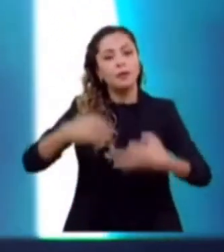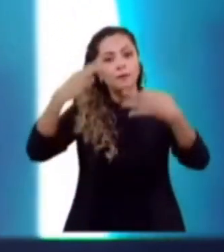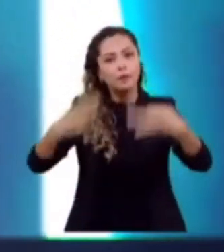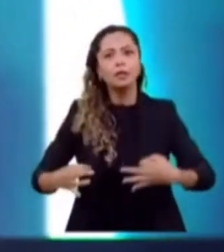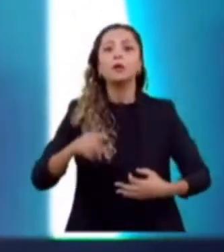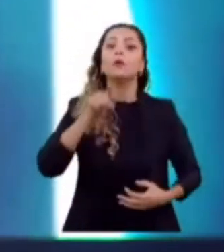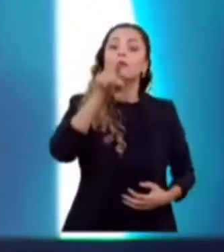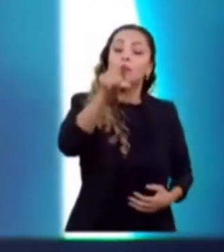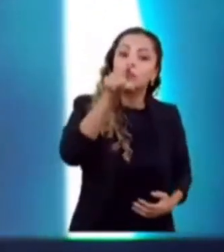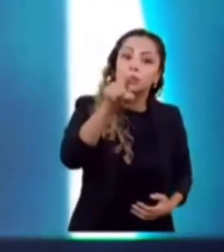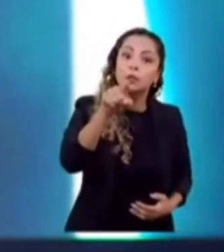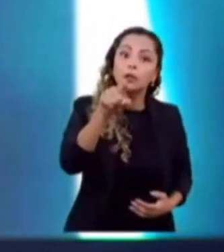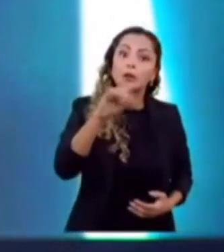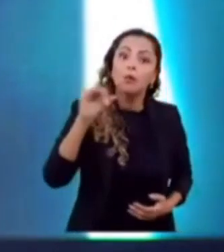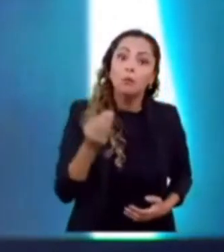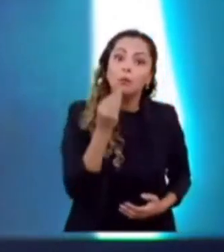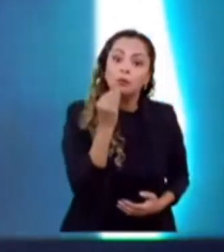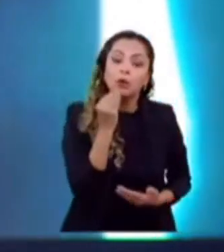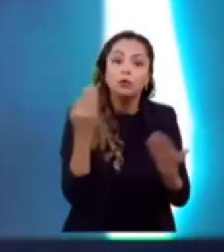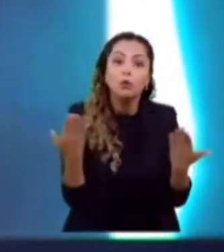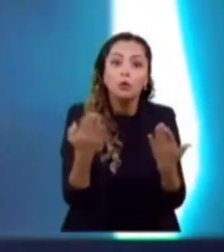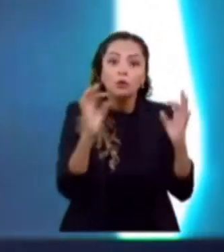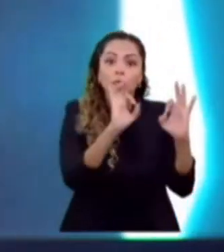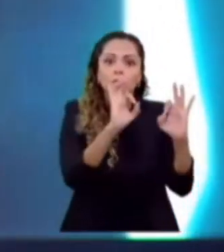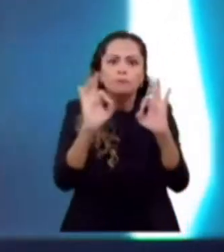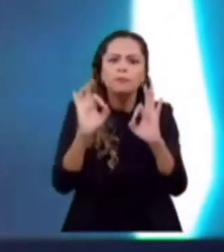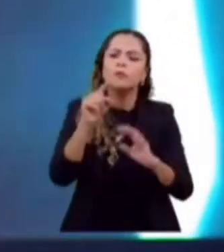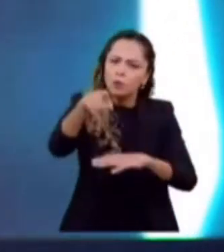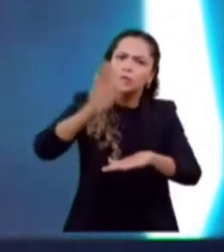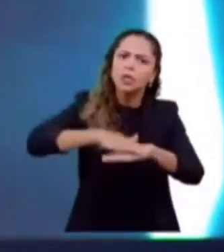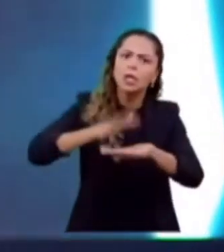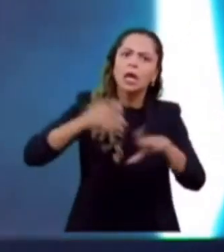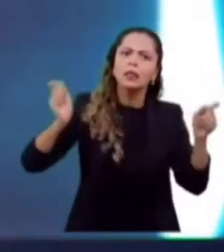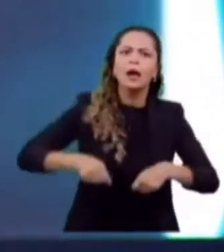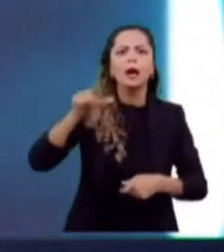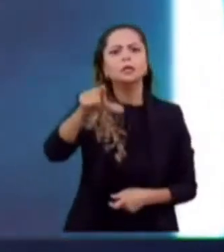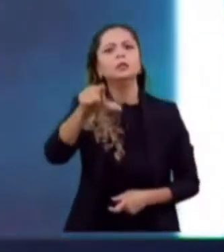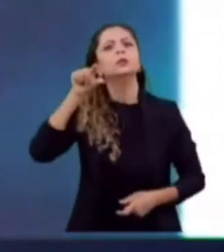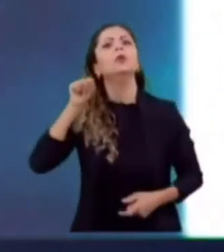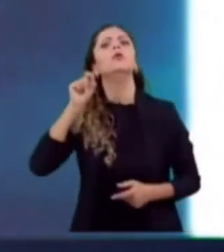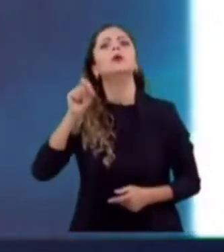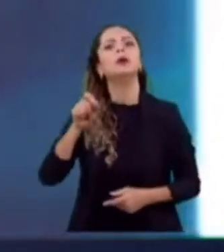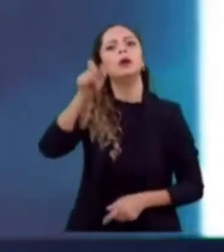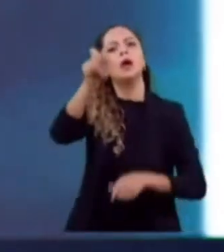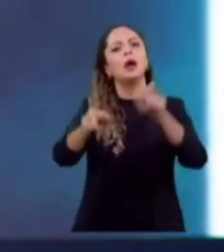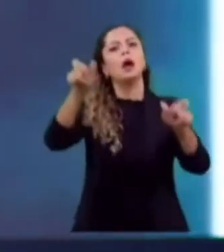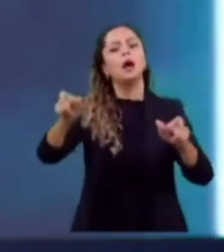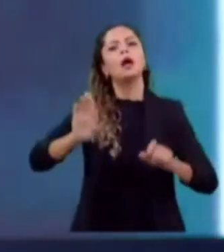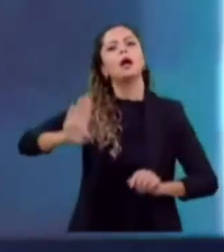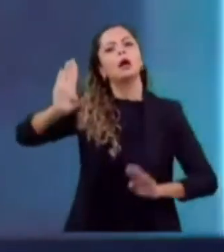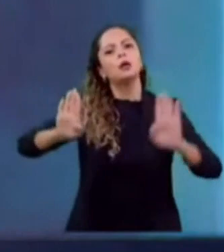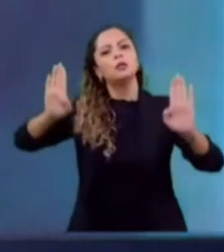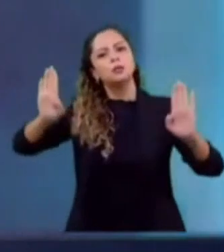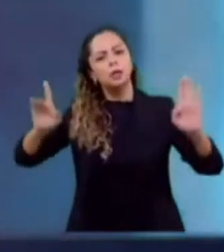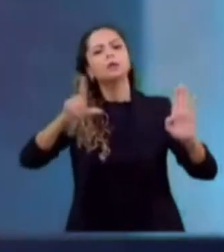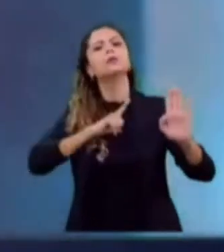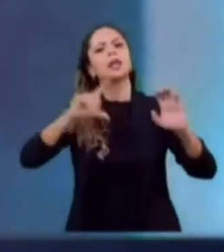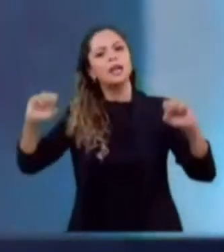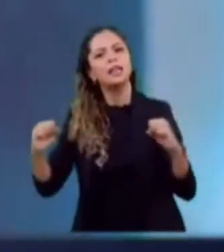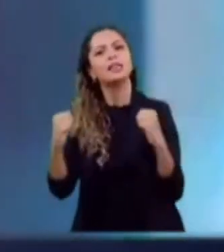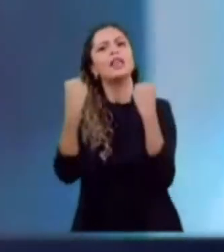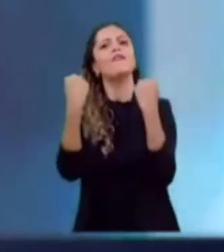me vendo em casa, você tem oportunidade de escolher candidatos que, de fato, defendem interesses sem